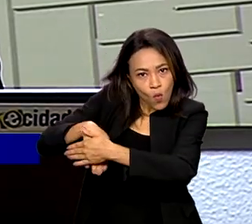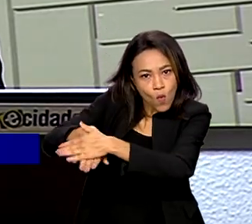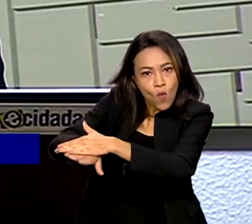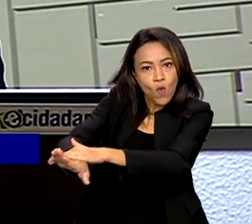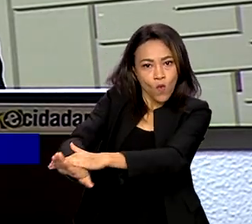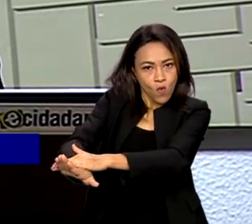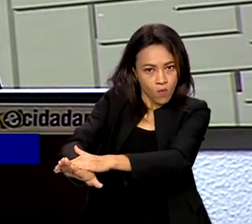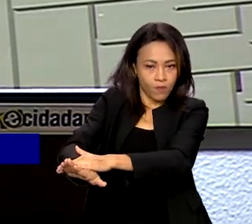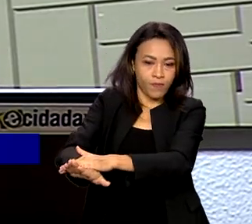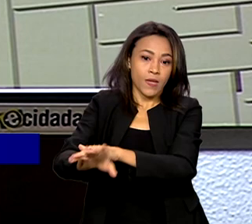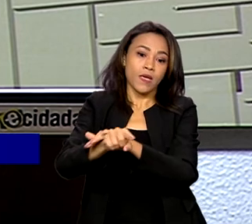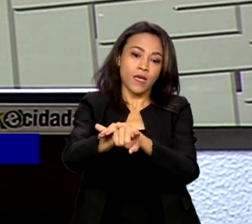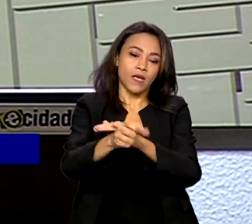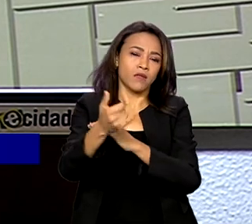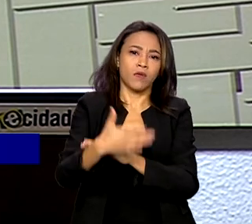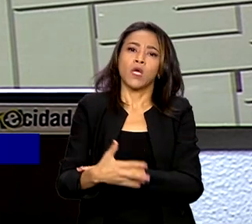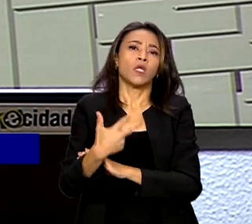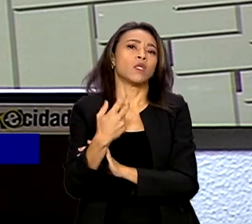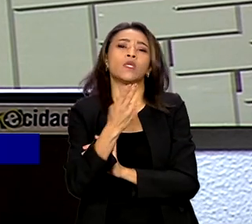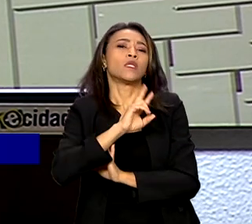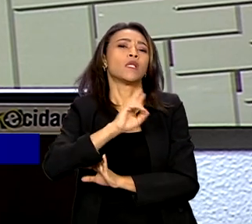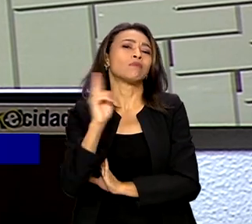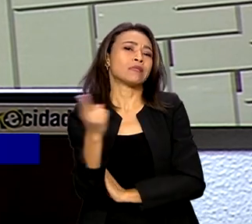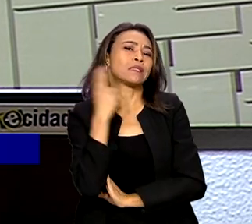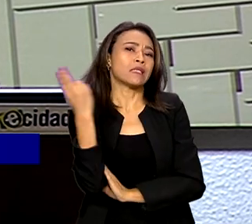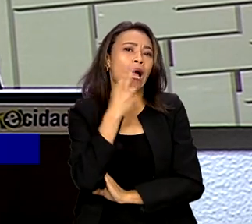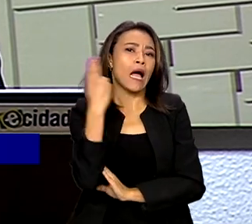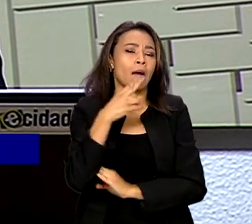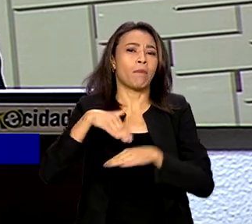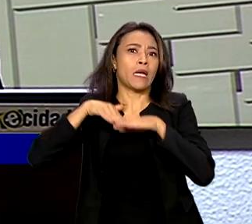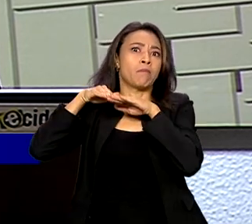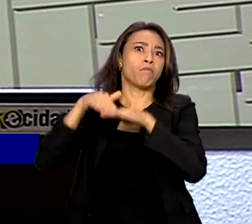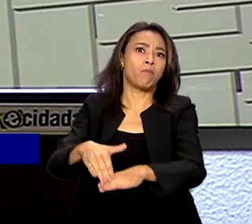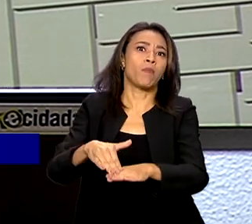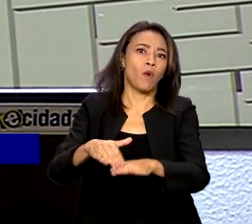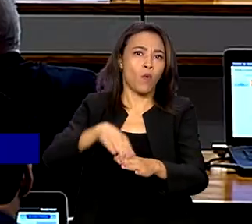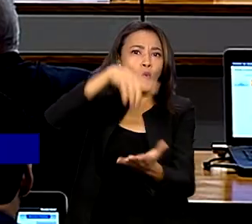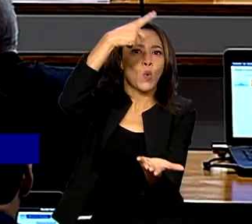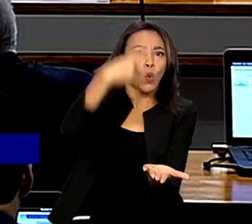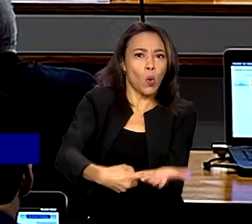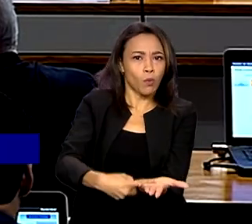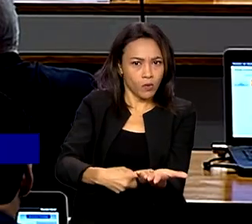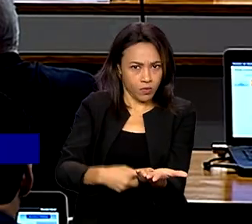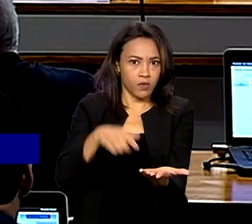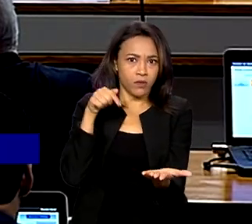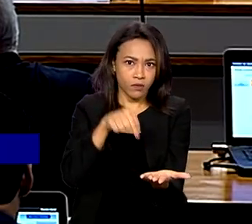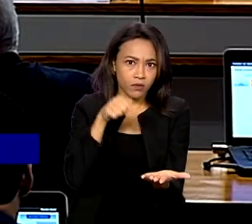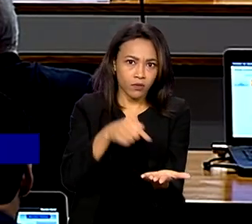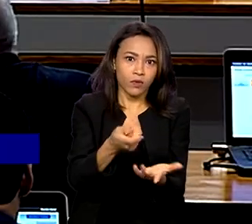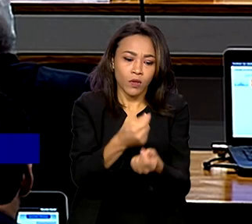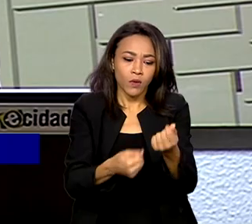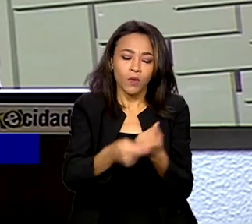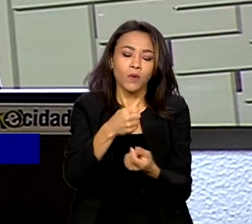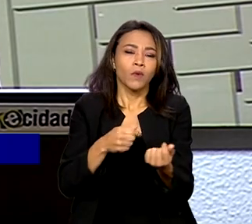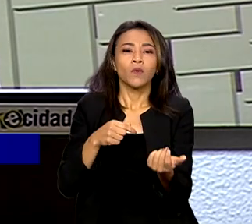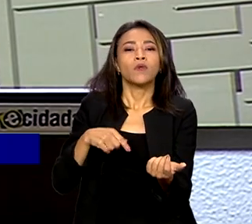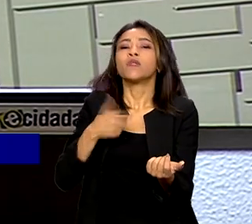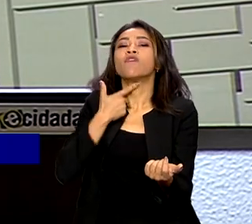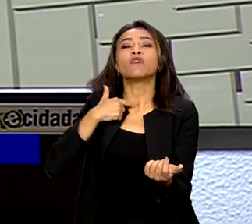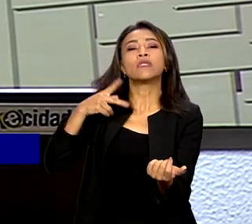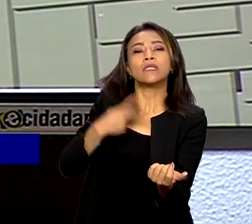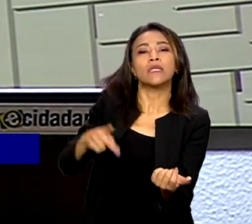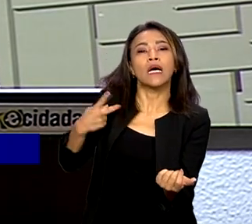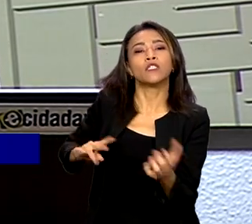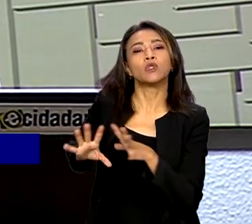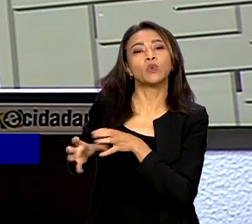disse que não se pode impor uma agenda econômica ao país à revelia da vontade dos representantes eleitos. Não cabe a